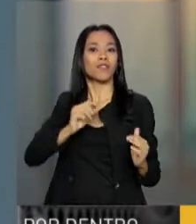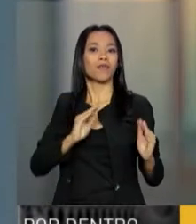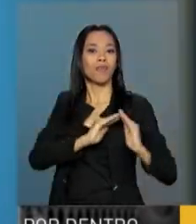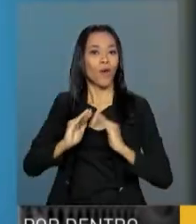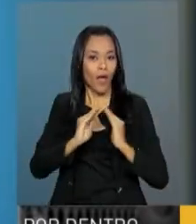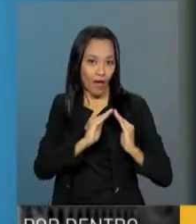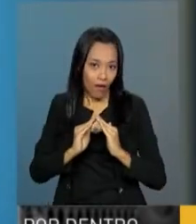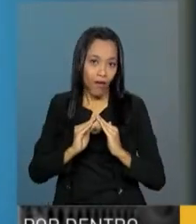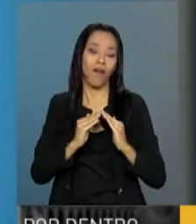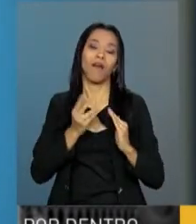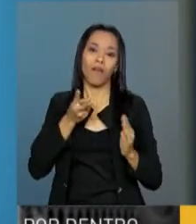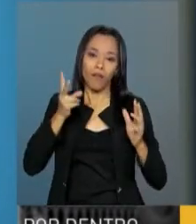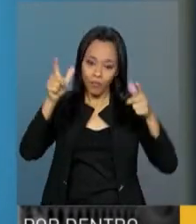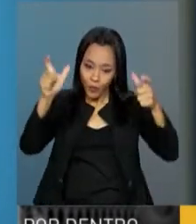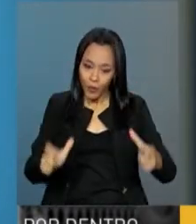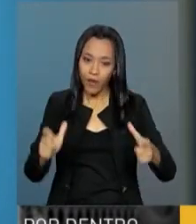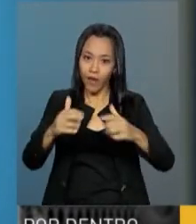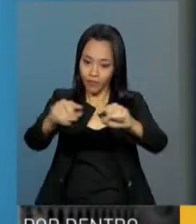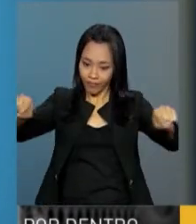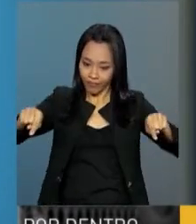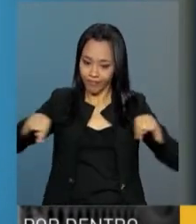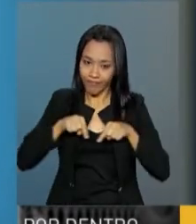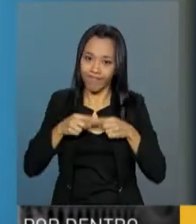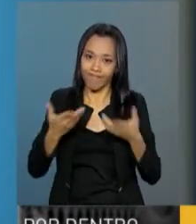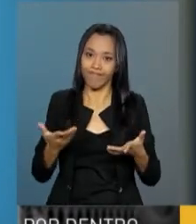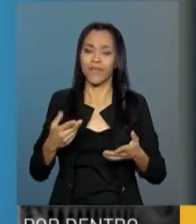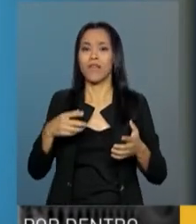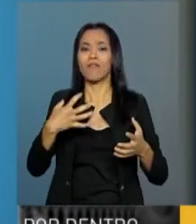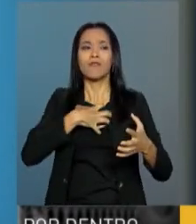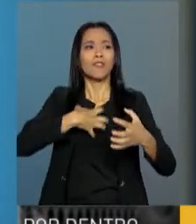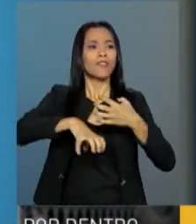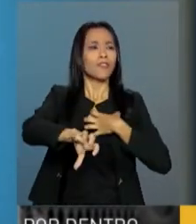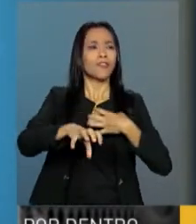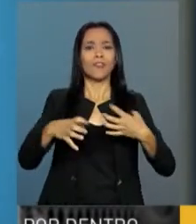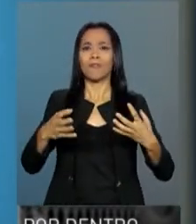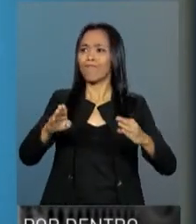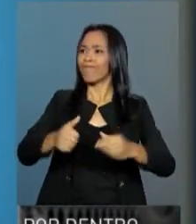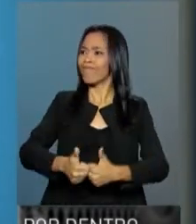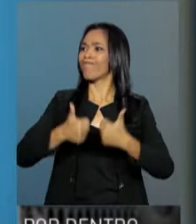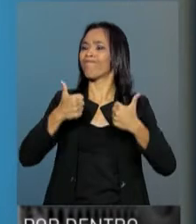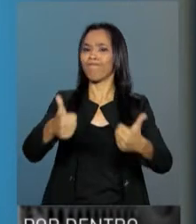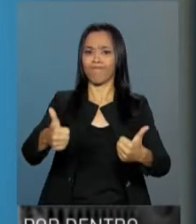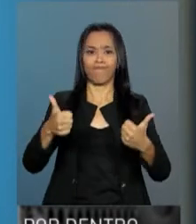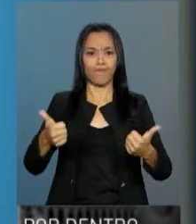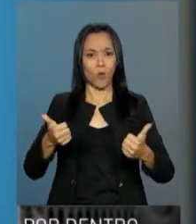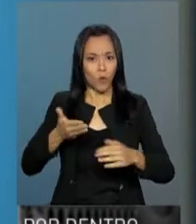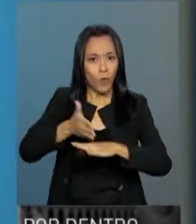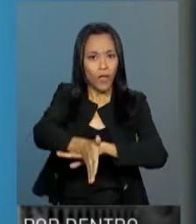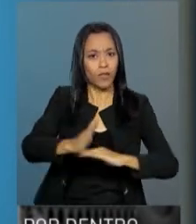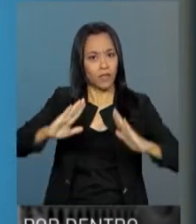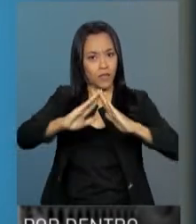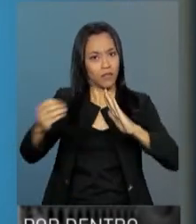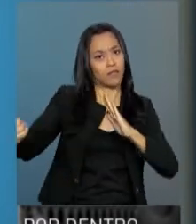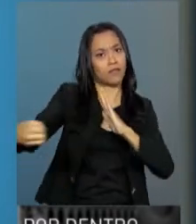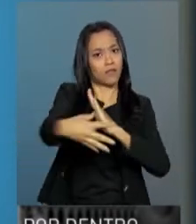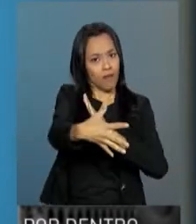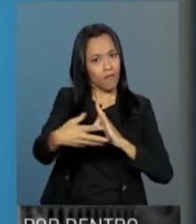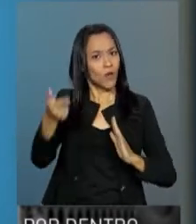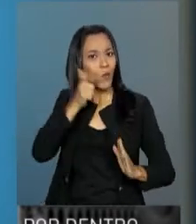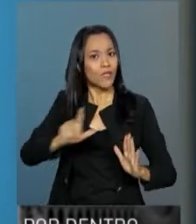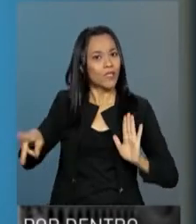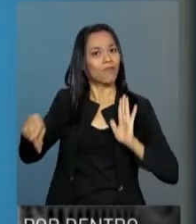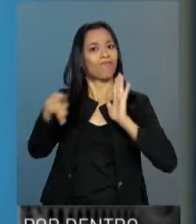empreendimento. Dessa forma, eles vão ter um sentimento de pertencimento maior em entrar nessas unidades novas que eles